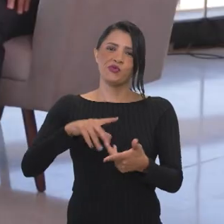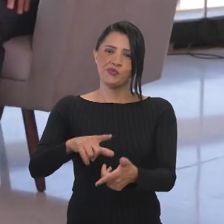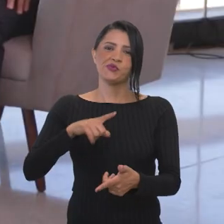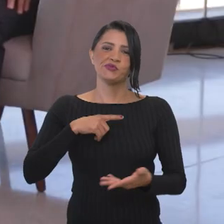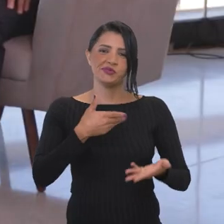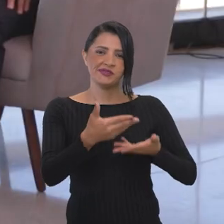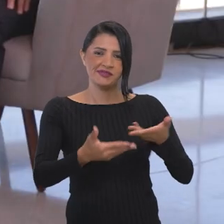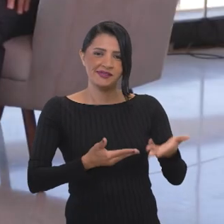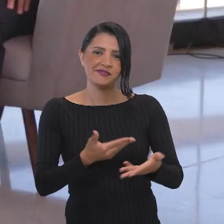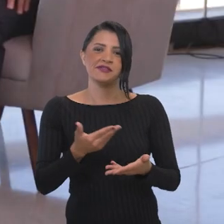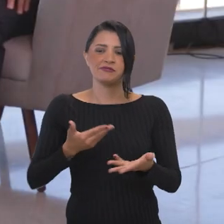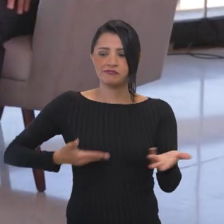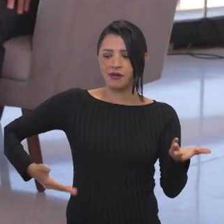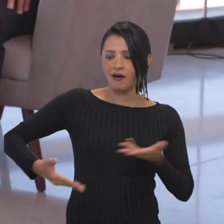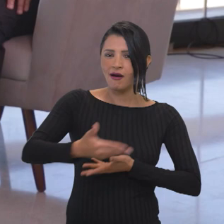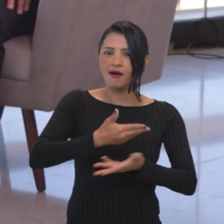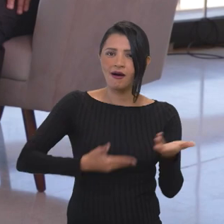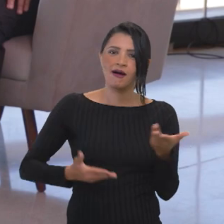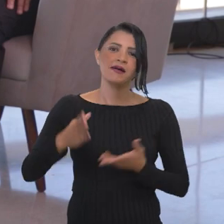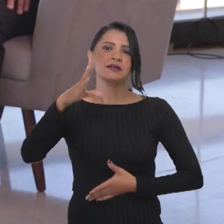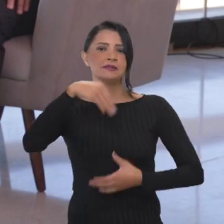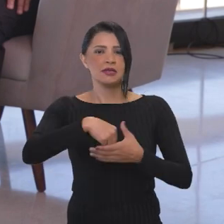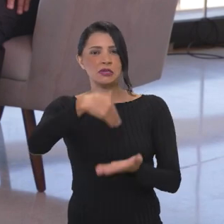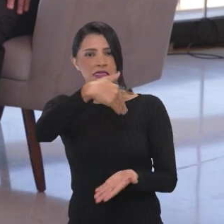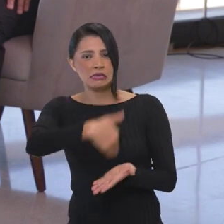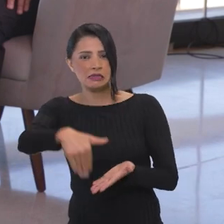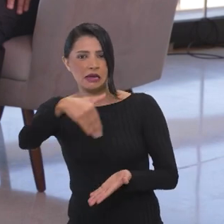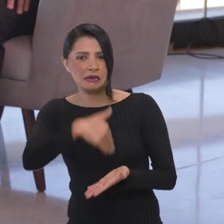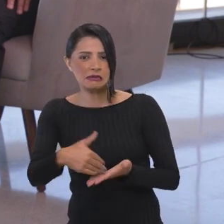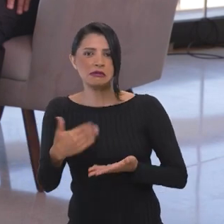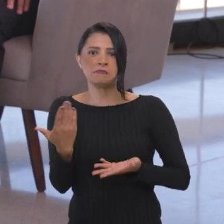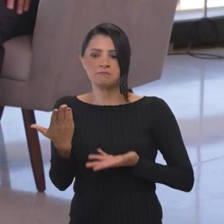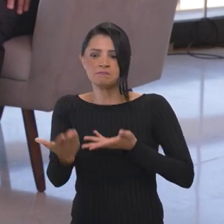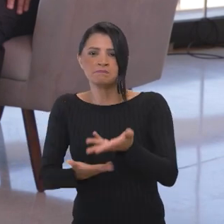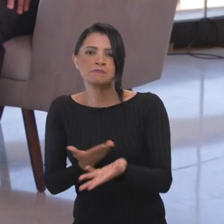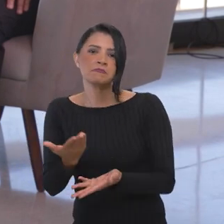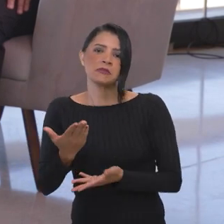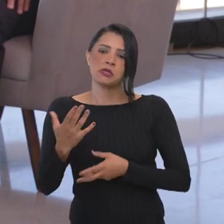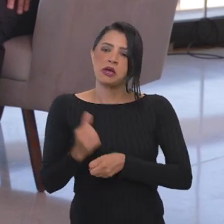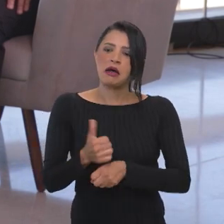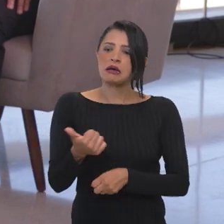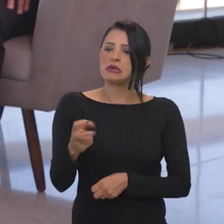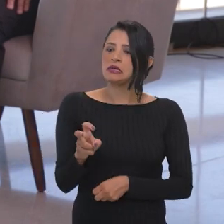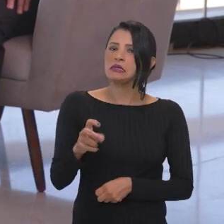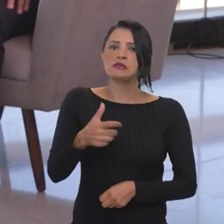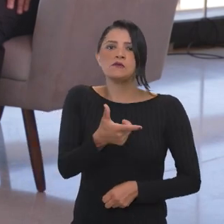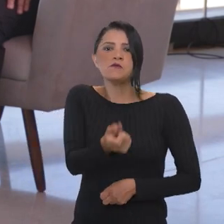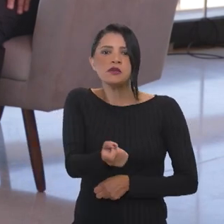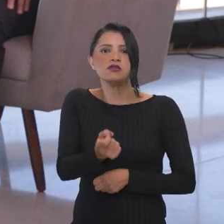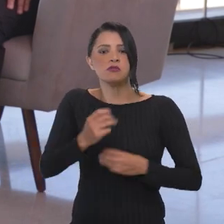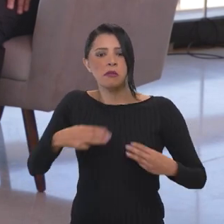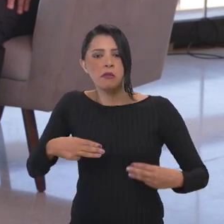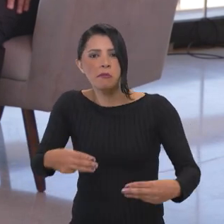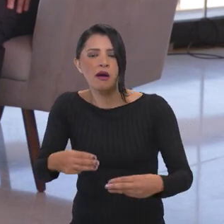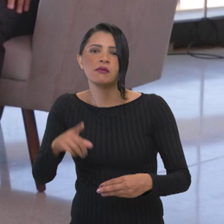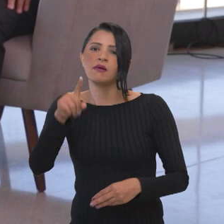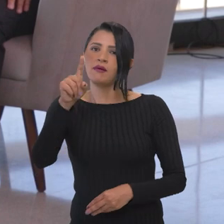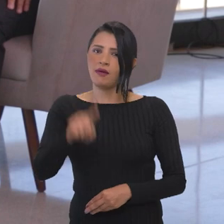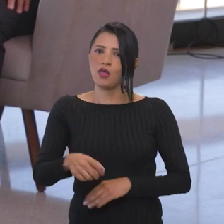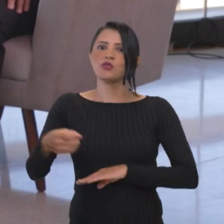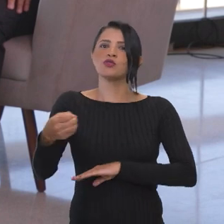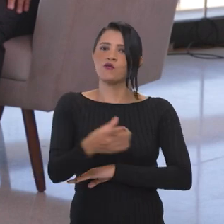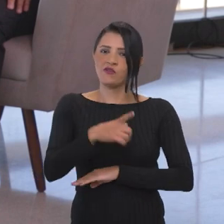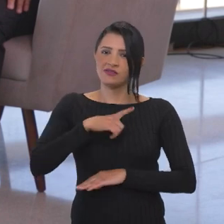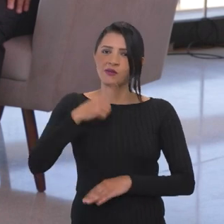de serviços que estarão compartilhados dentro de uma secretaria, prestando serviços a 15, 20 ministérios. Então, essa é uma